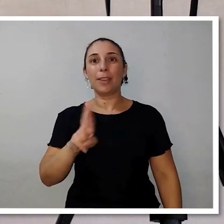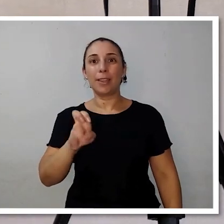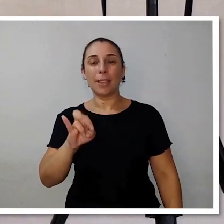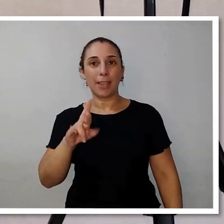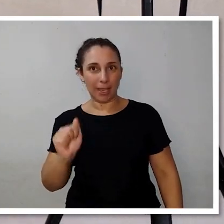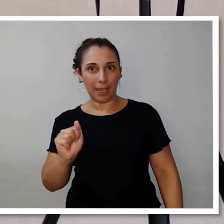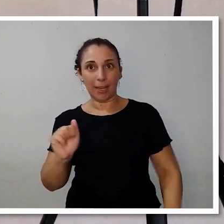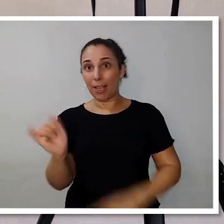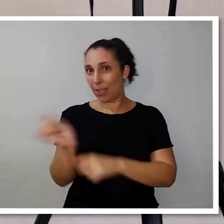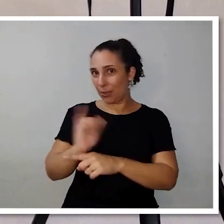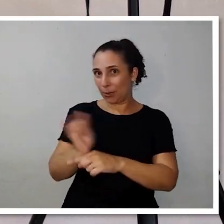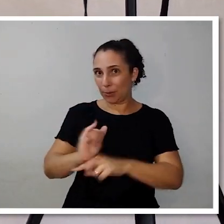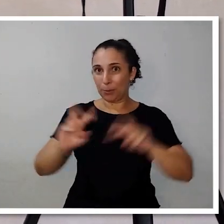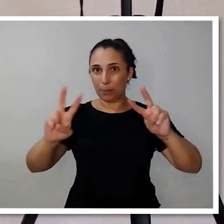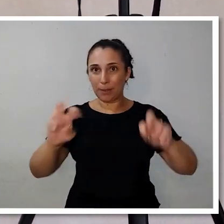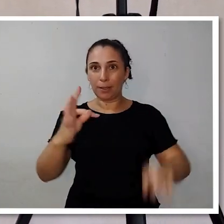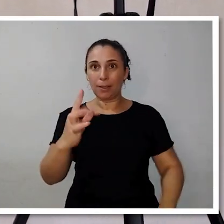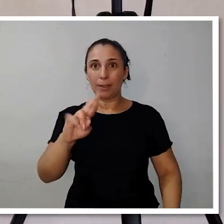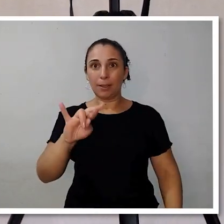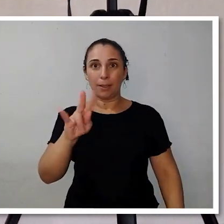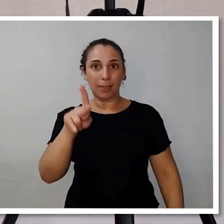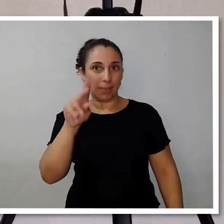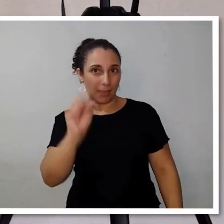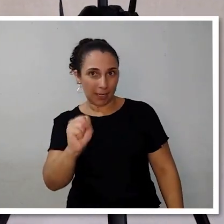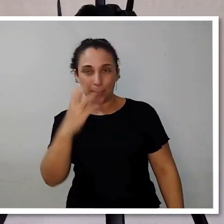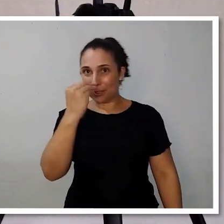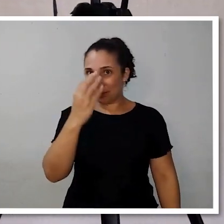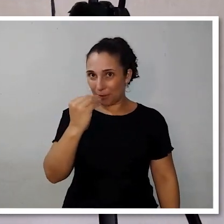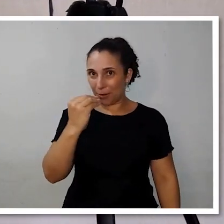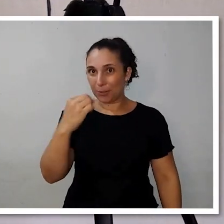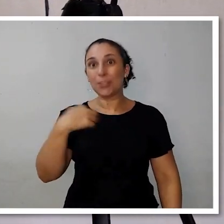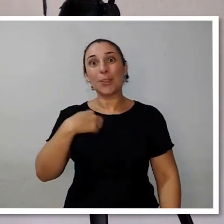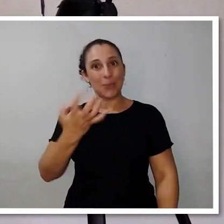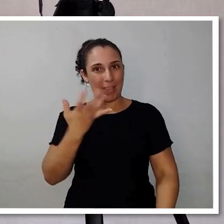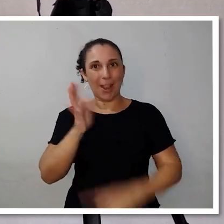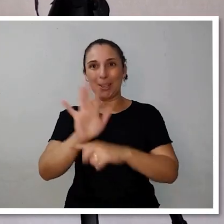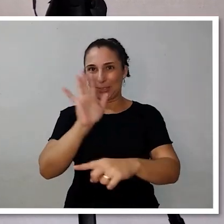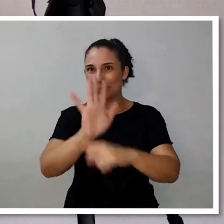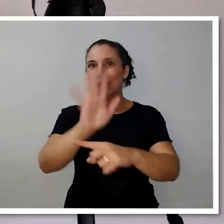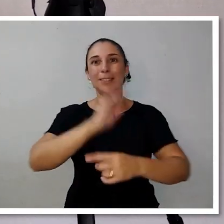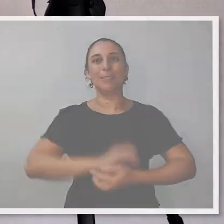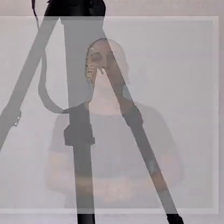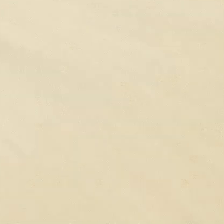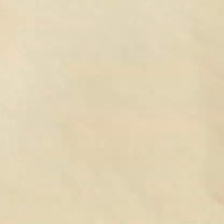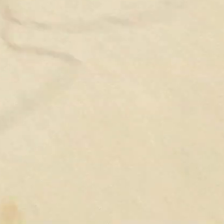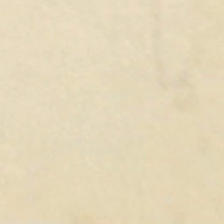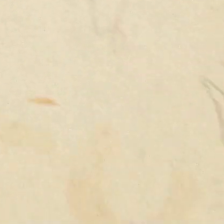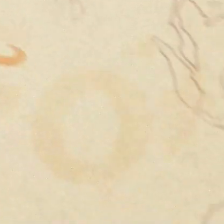André Ferreira, do canal Trips e Fotos, estou aqui para te ajudar. Mas antes, solta a vinheta, produção!